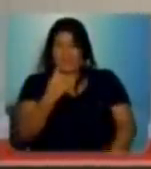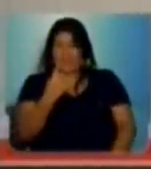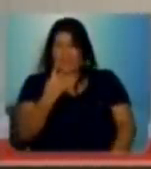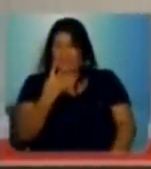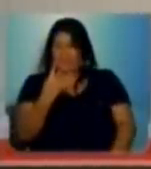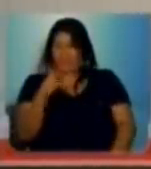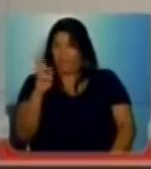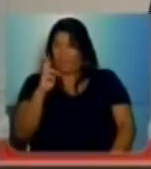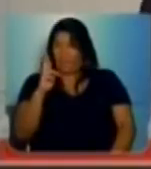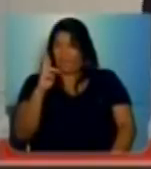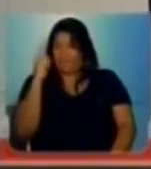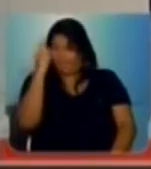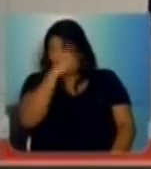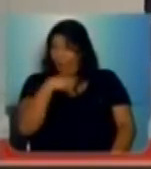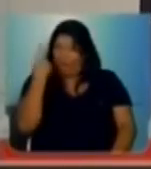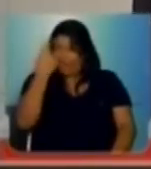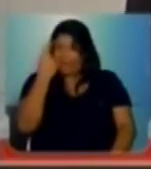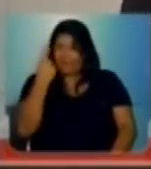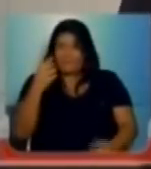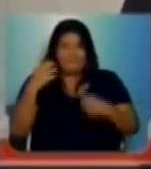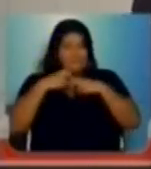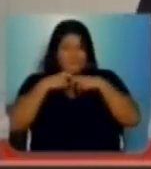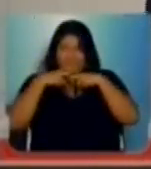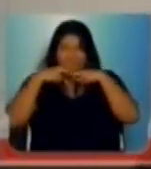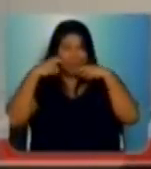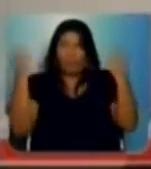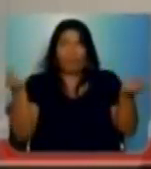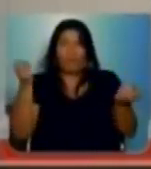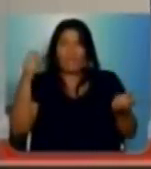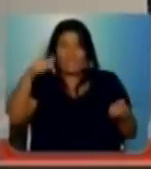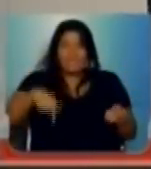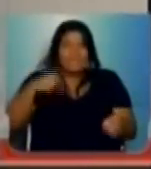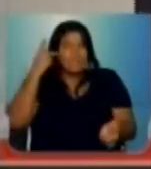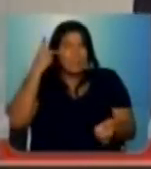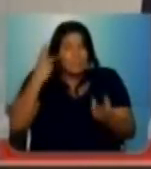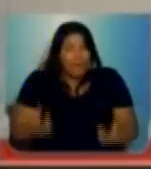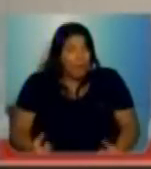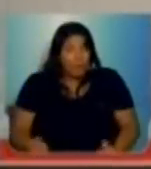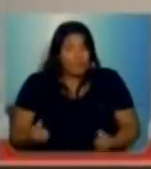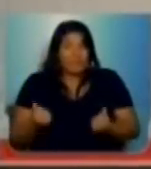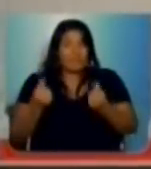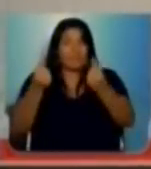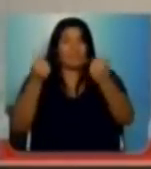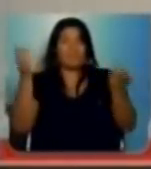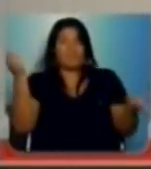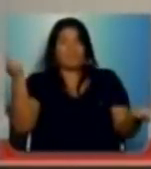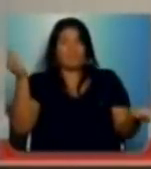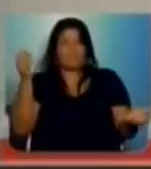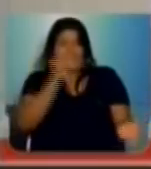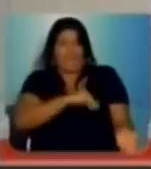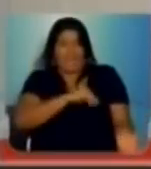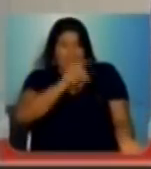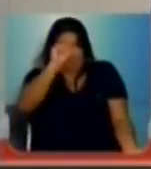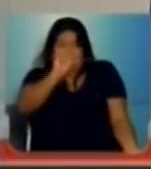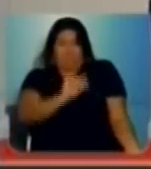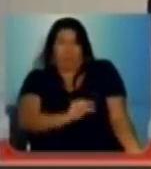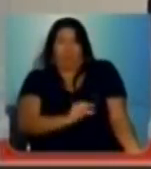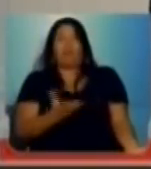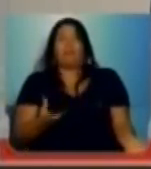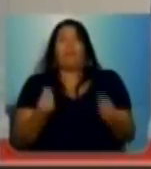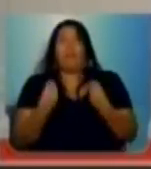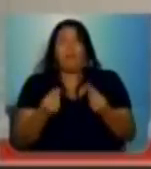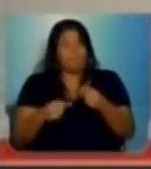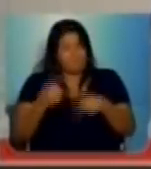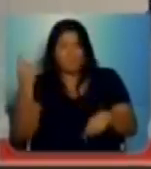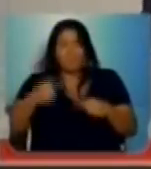vergonha. Estado mais rico do Brasil oferece um dos salários mais baixos para os seus professores das ETECs e